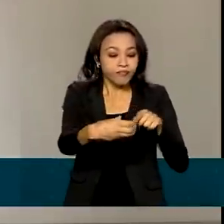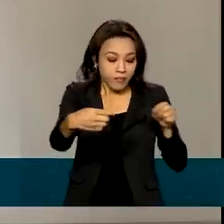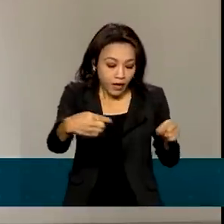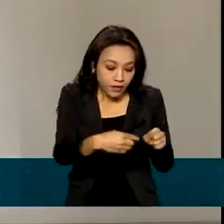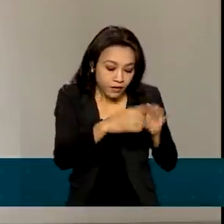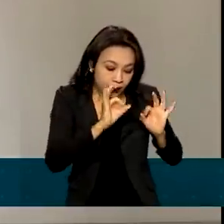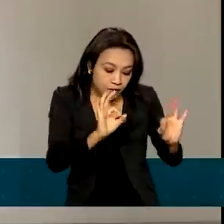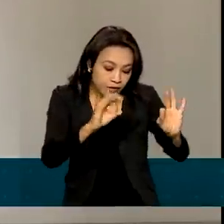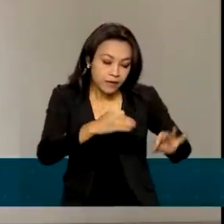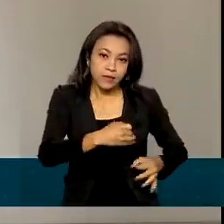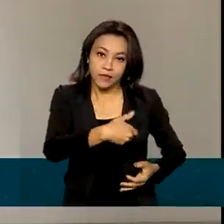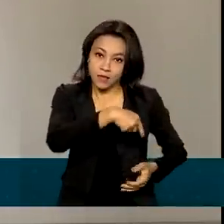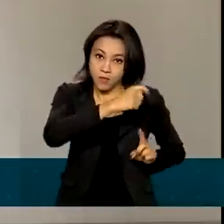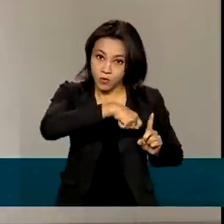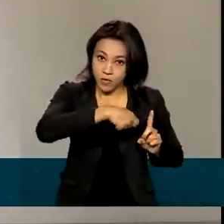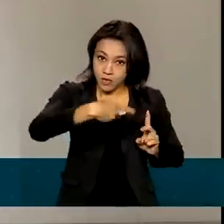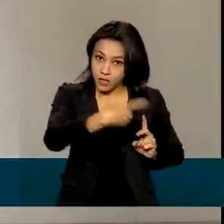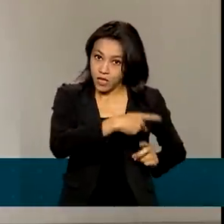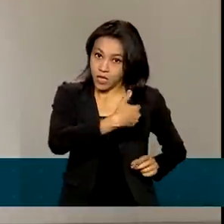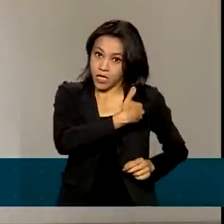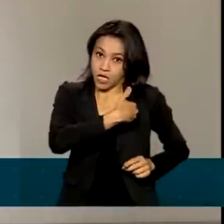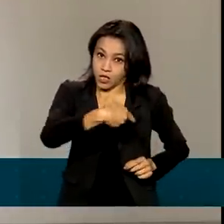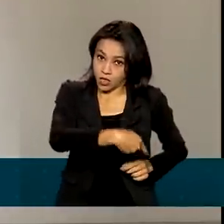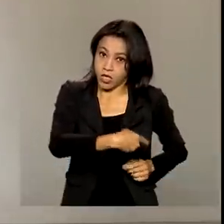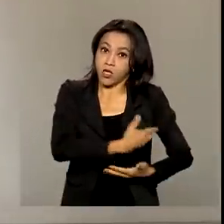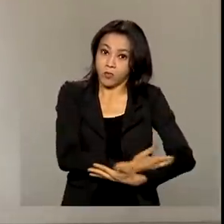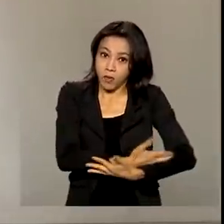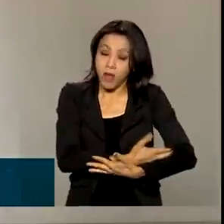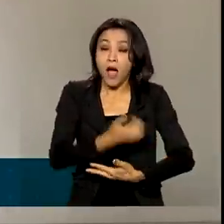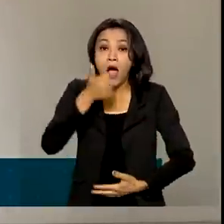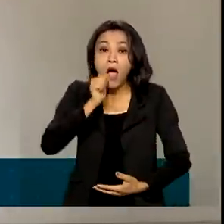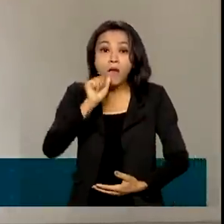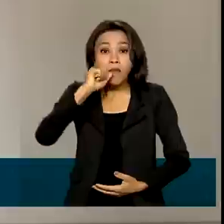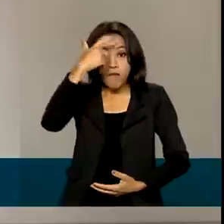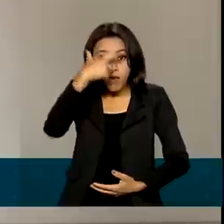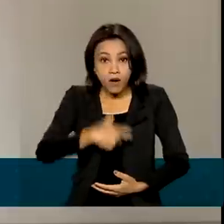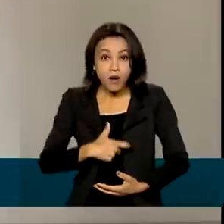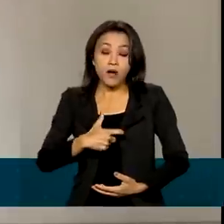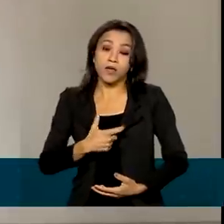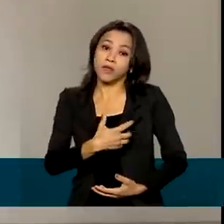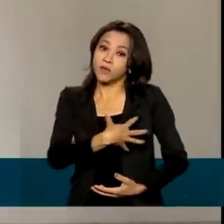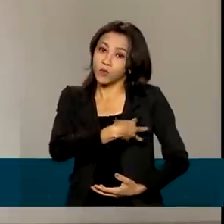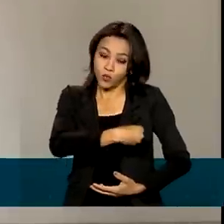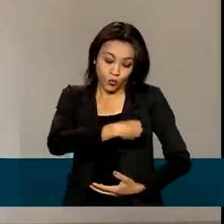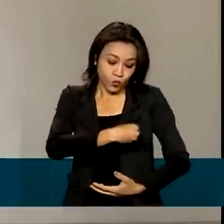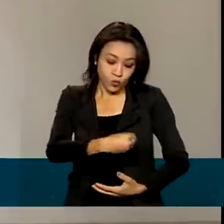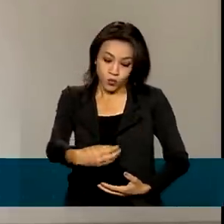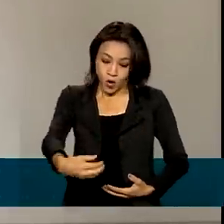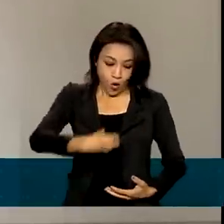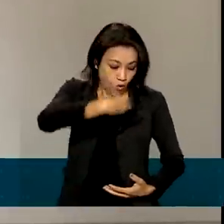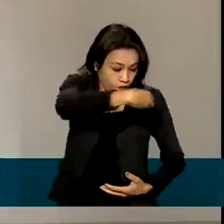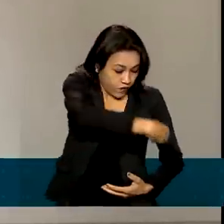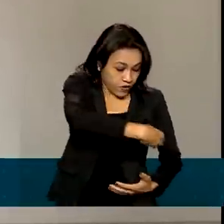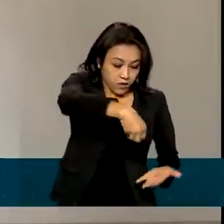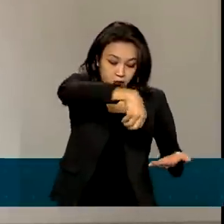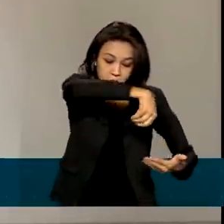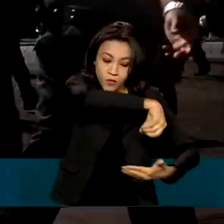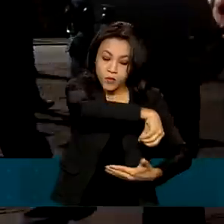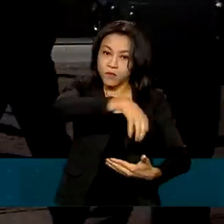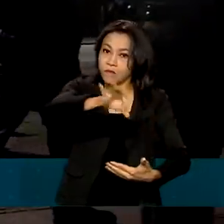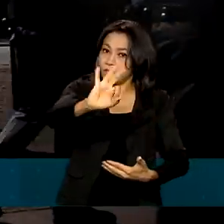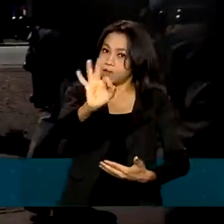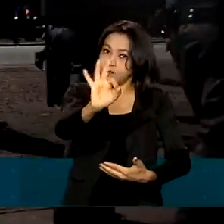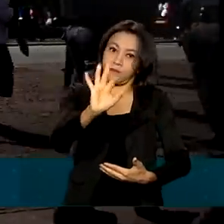idade dele e, nesse momento, a mãe pode até ordenhar o leite, mas esse leite não vai ser oferecido ao seu recém